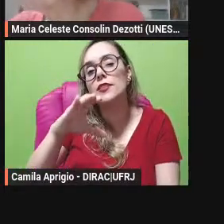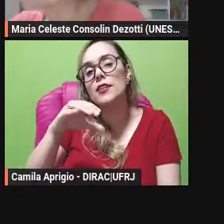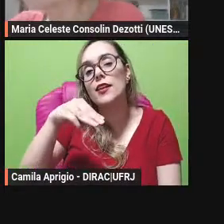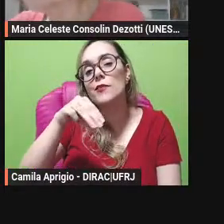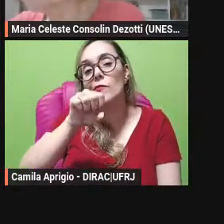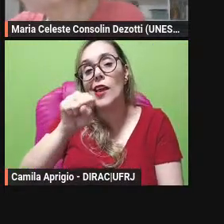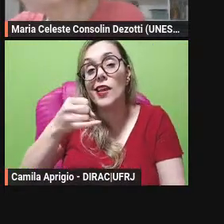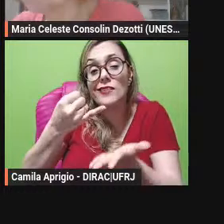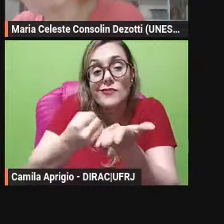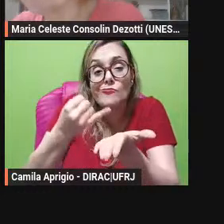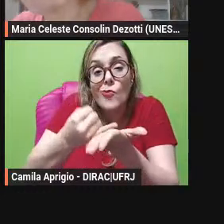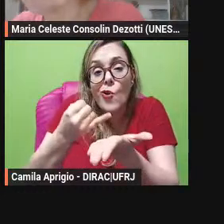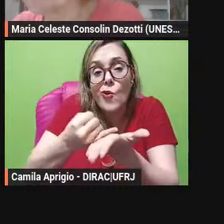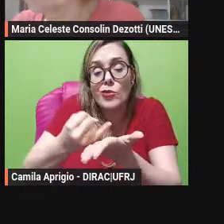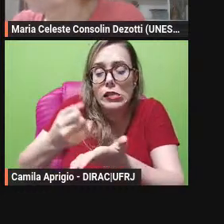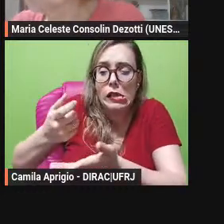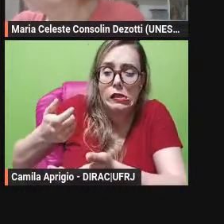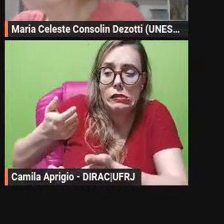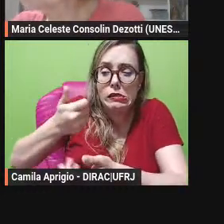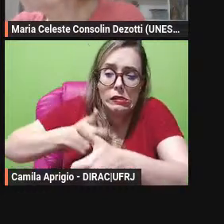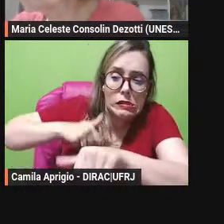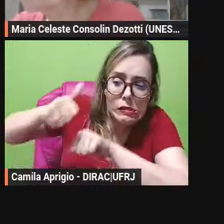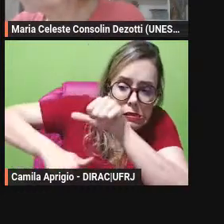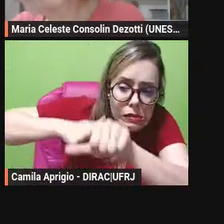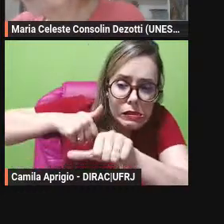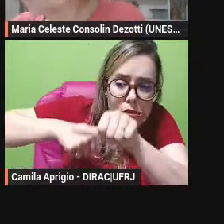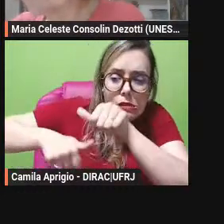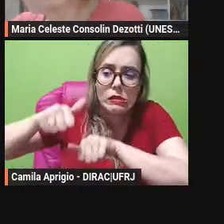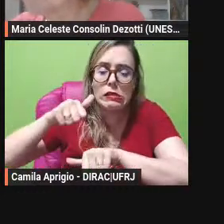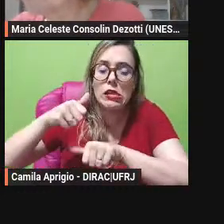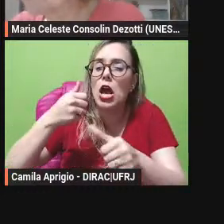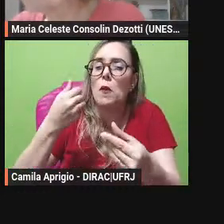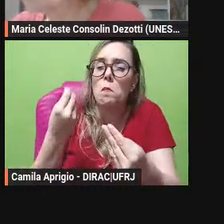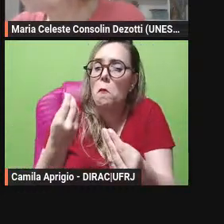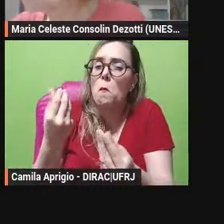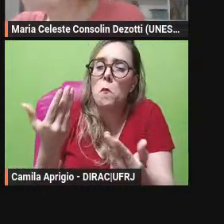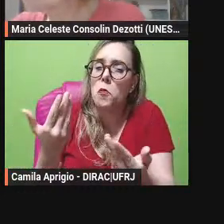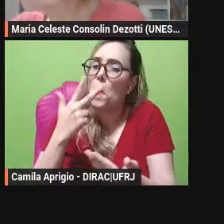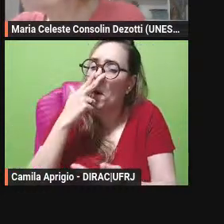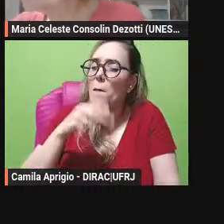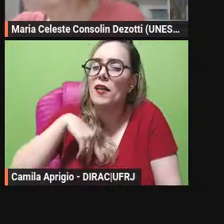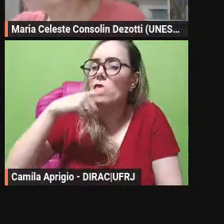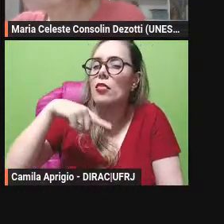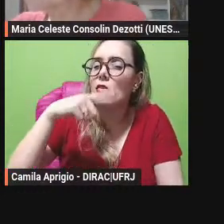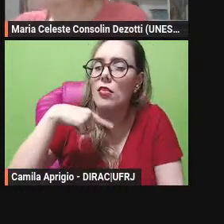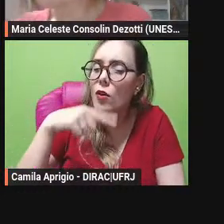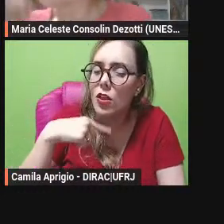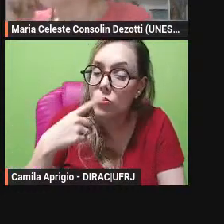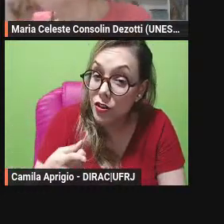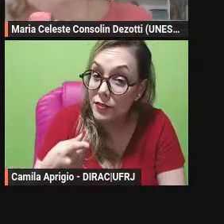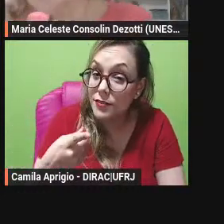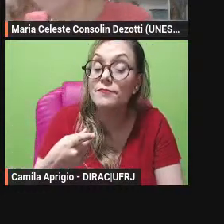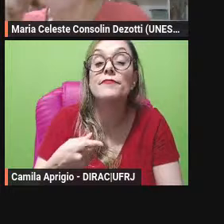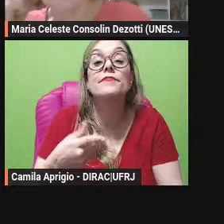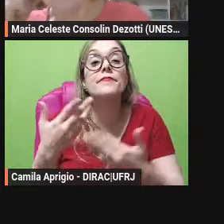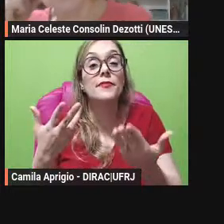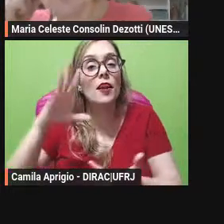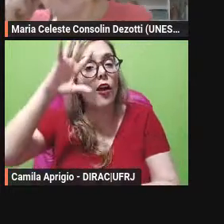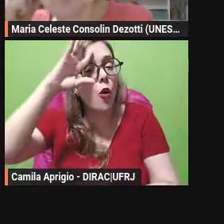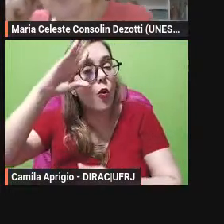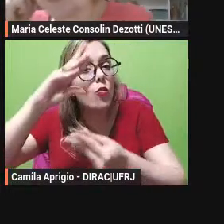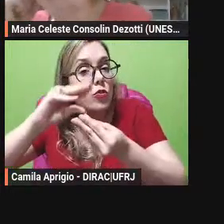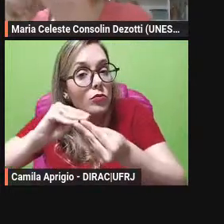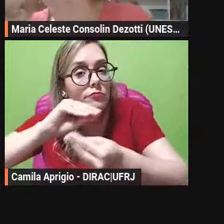aprovada são mínimas conclusão da história da gestação da montanha nasceu um